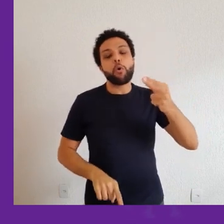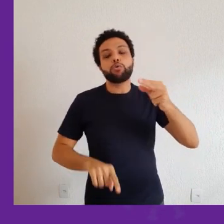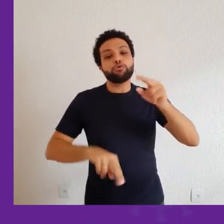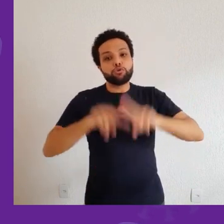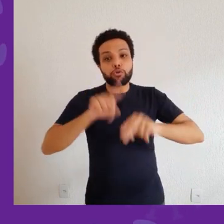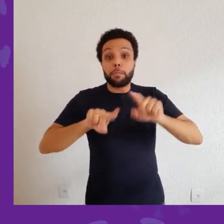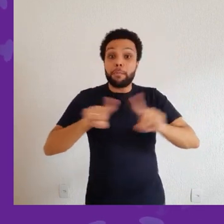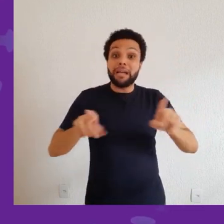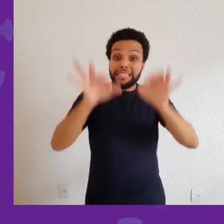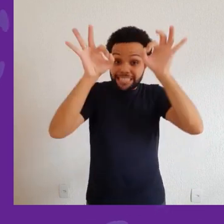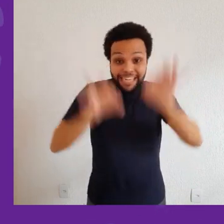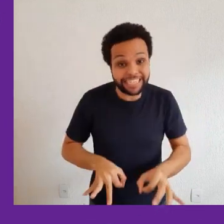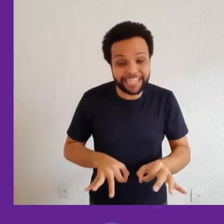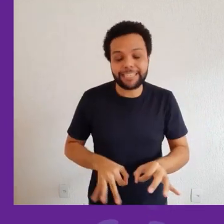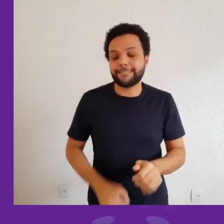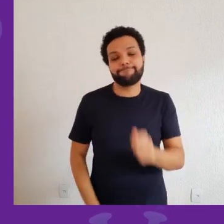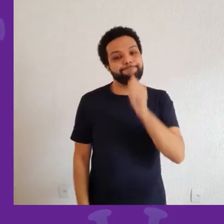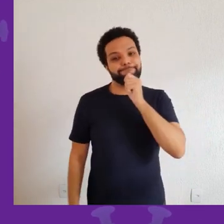uma certeza absoluta disso.